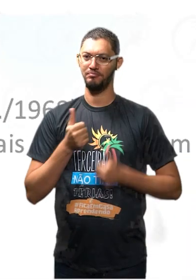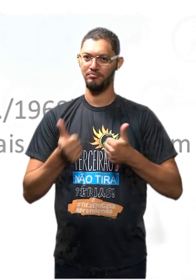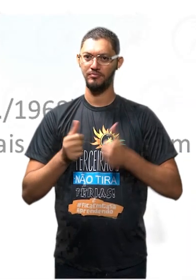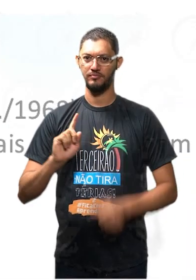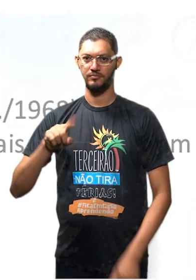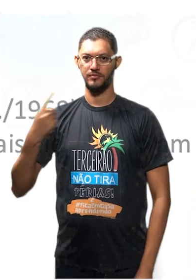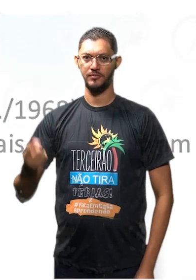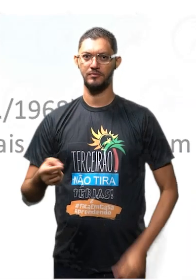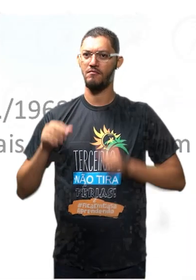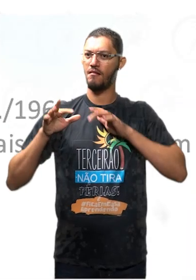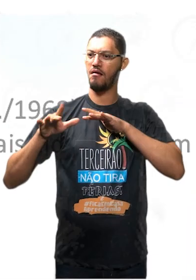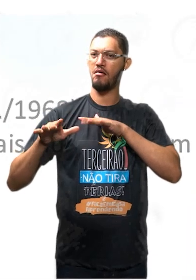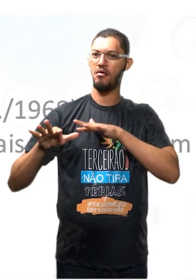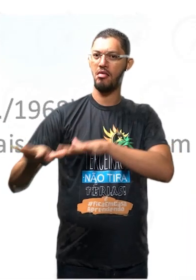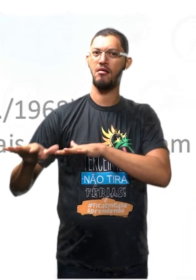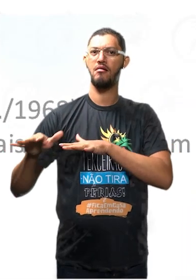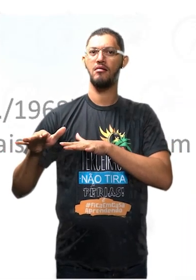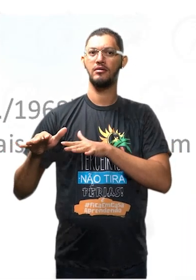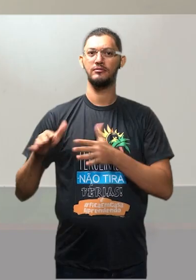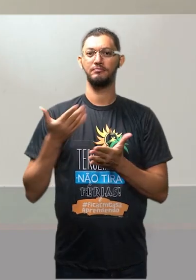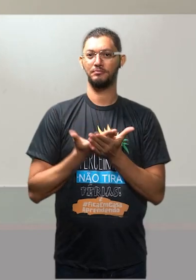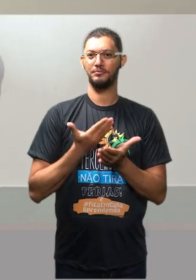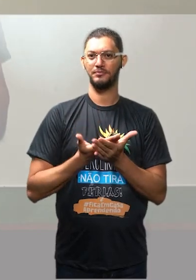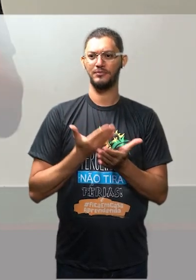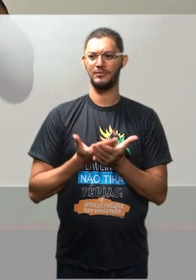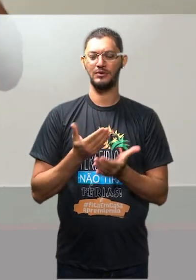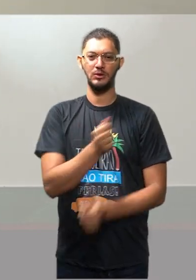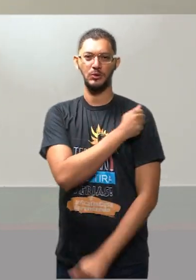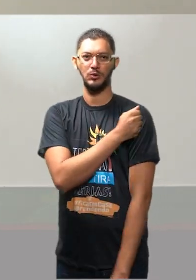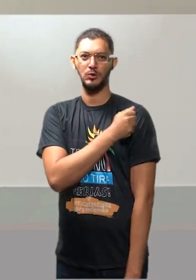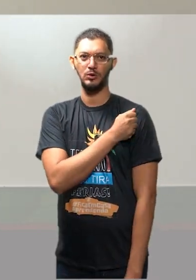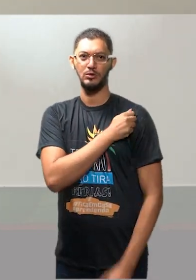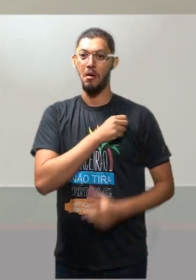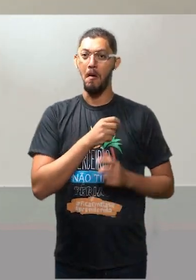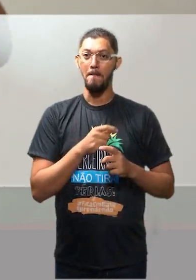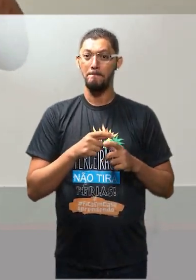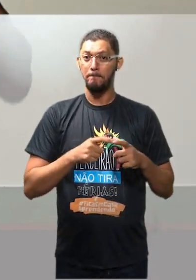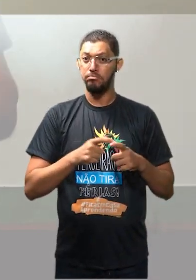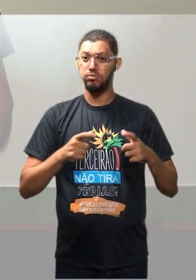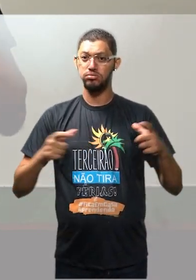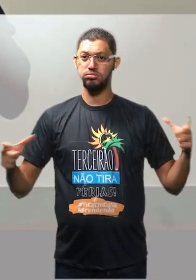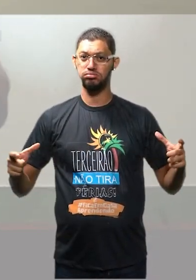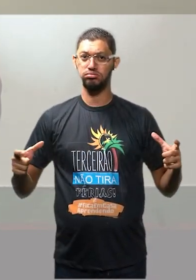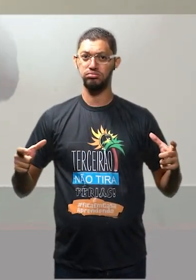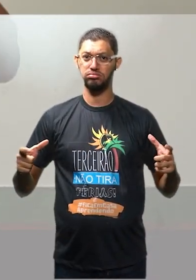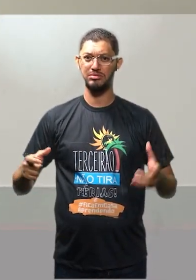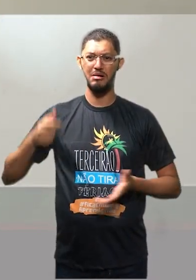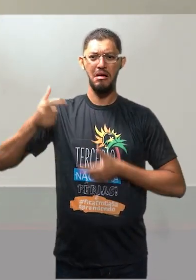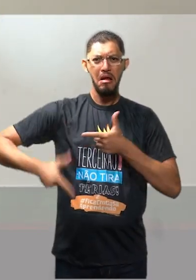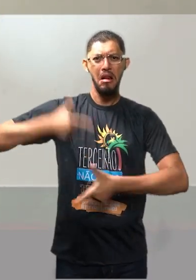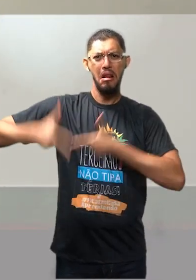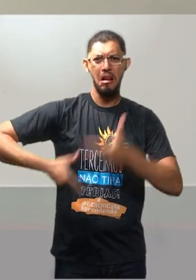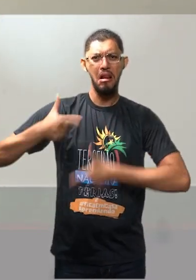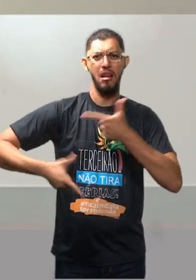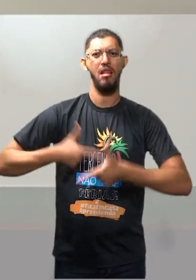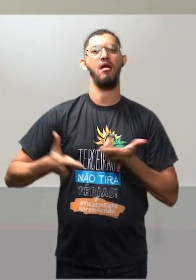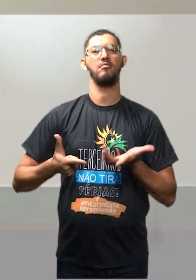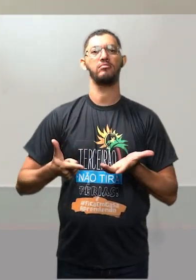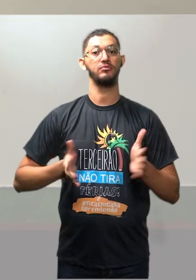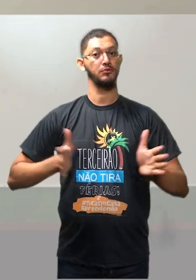Passeata dos estudantes. Passeata dos 100 mil. Turma, considerado o maior evento de protesto contra o regime militar.